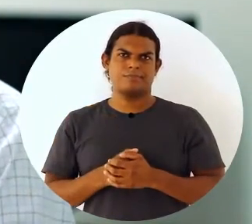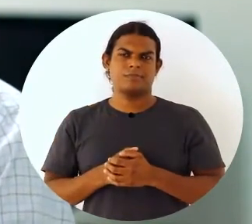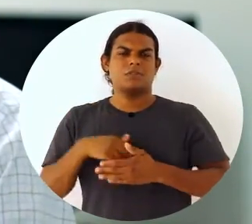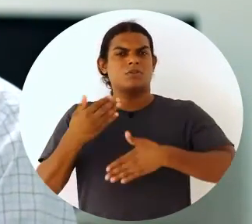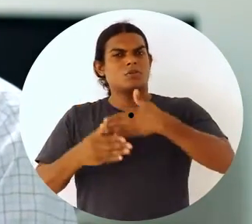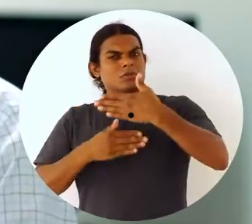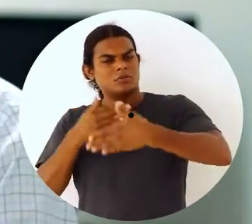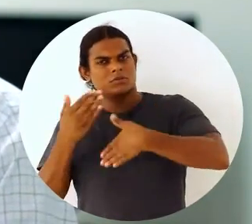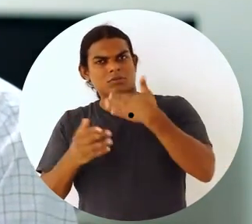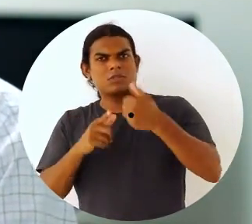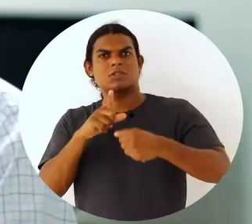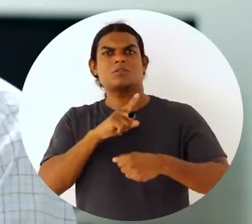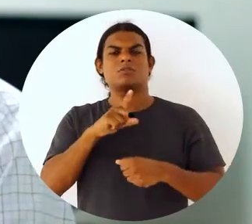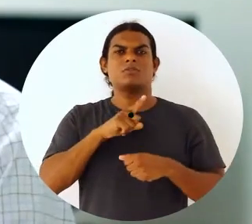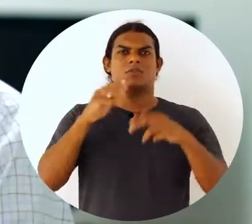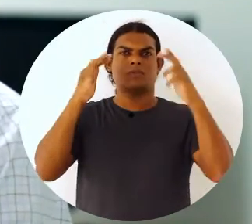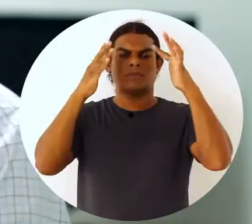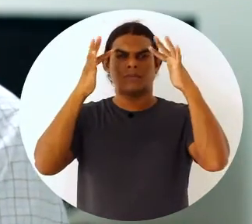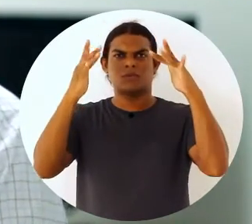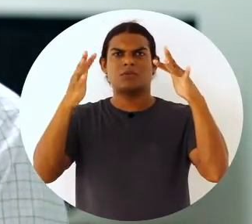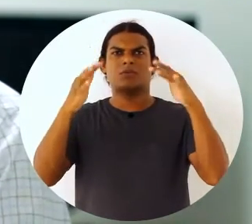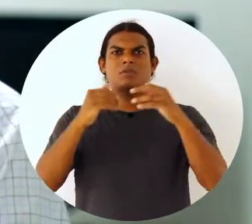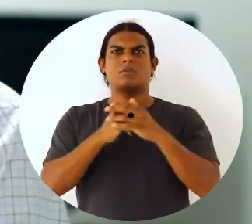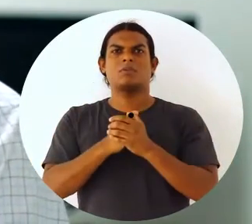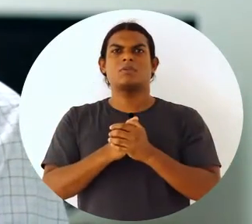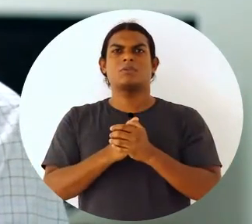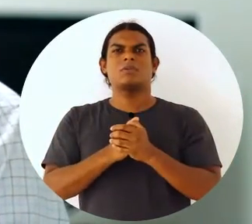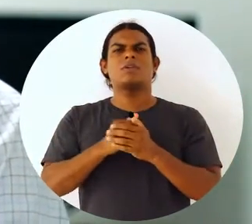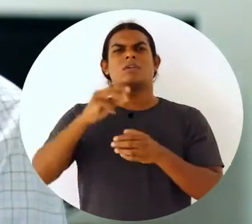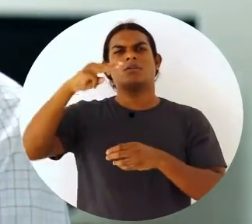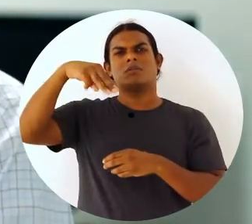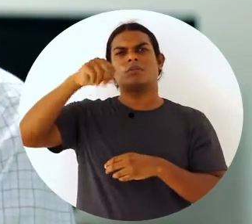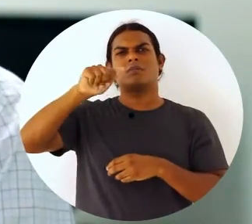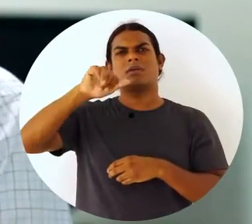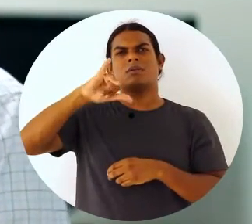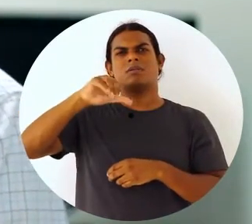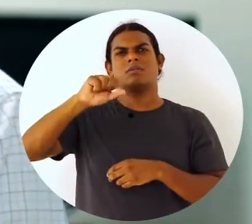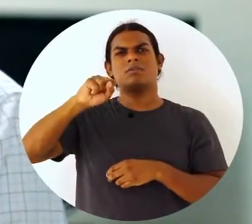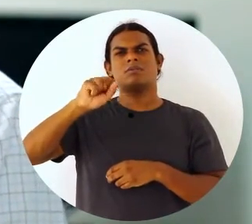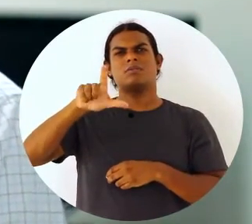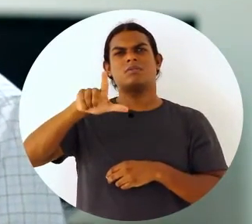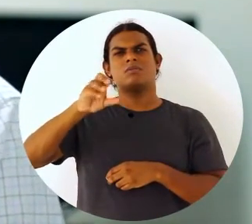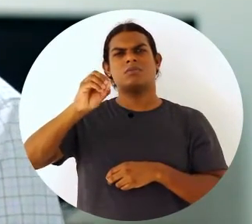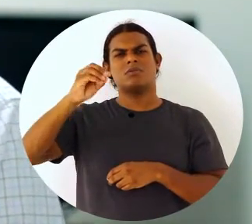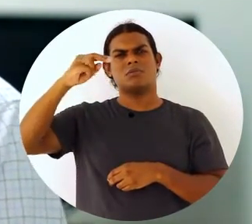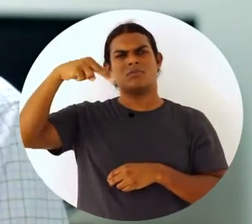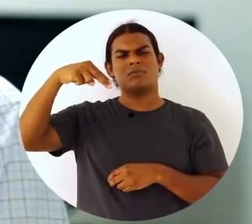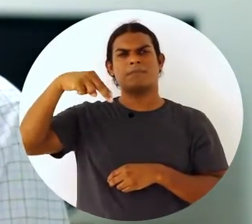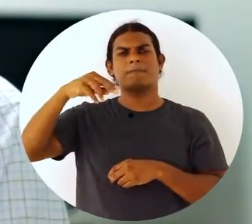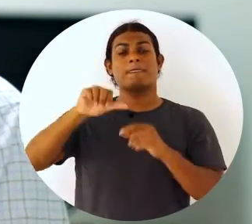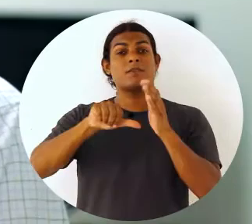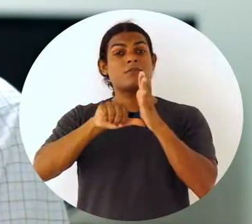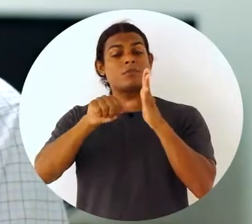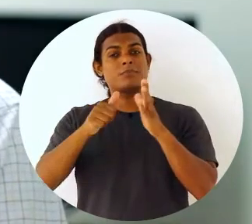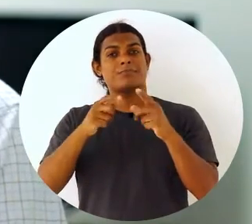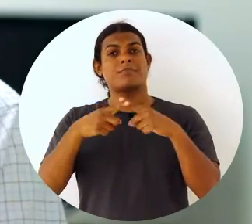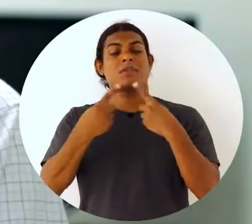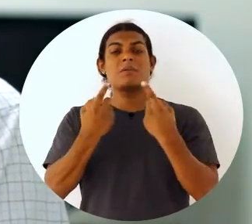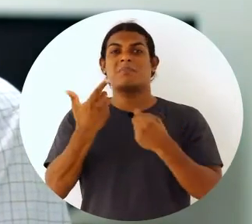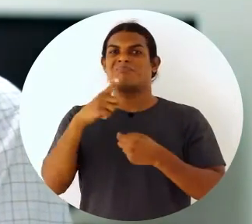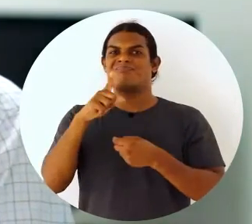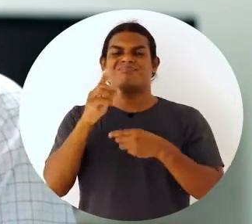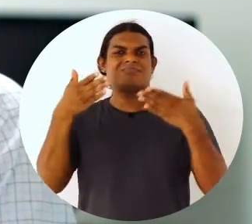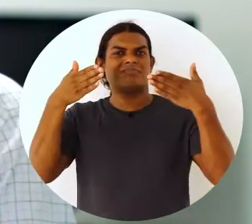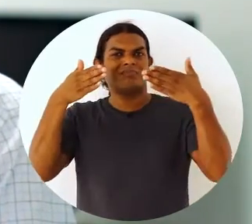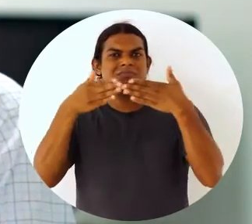tivemos a teoria de Maslow, que foi a primeira, mas apesar de que eu diga a vocês, a teoria de Maslow não tem um